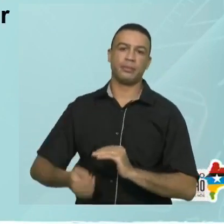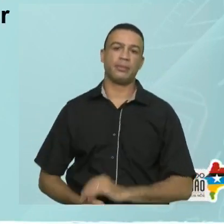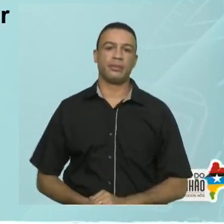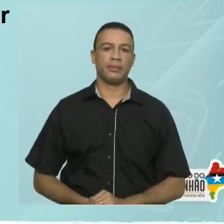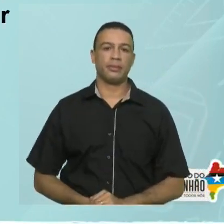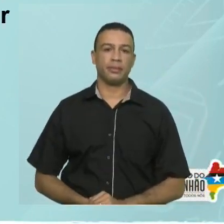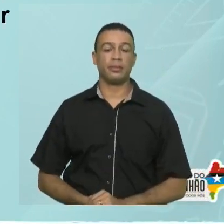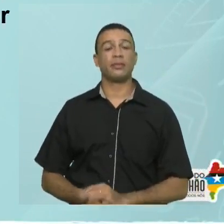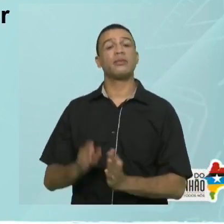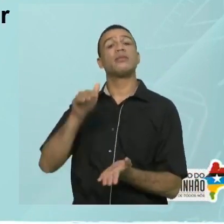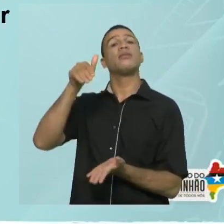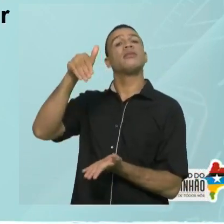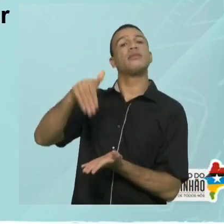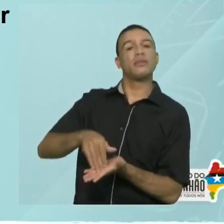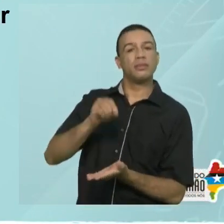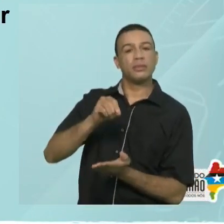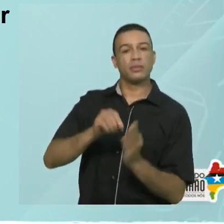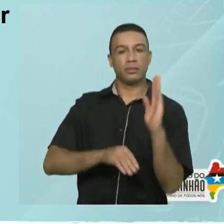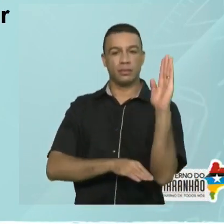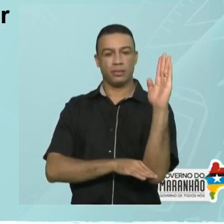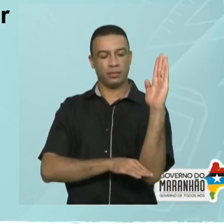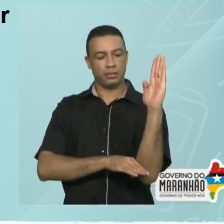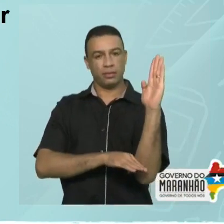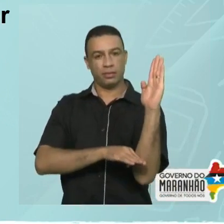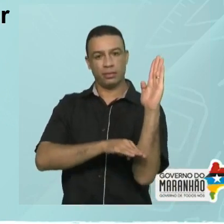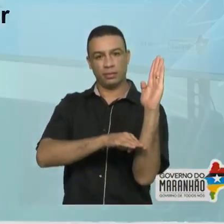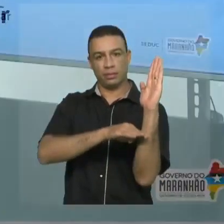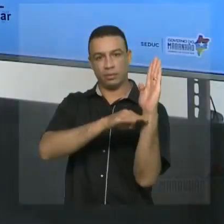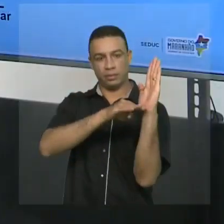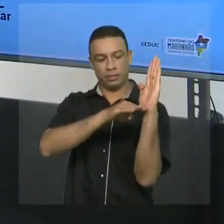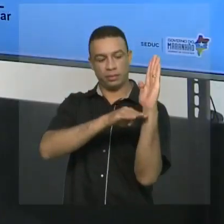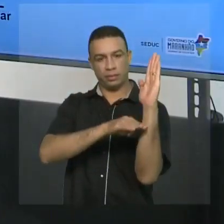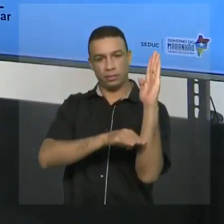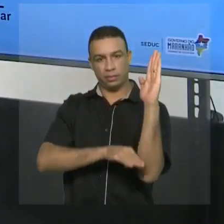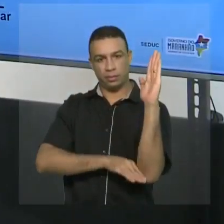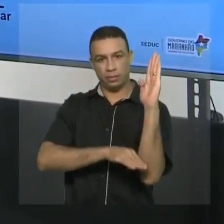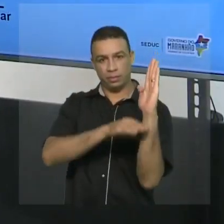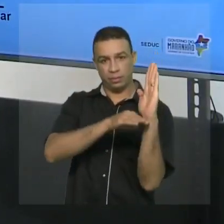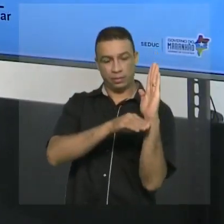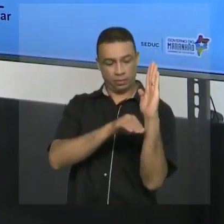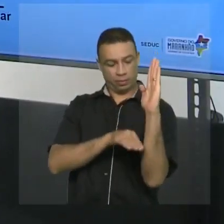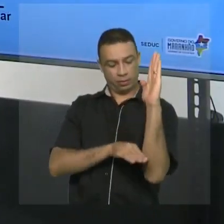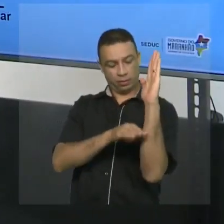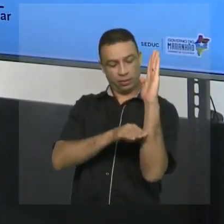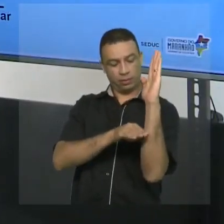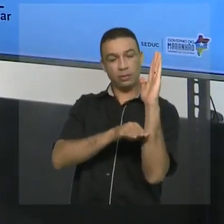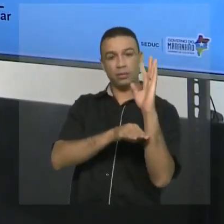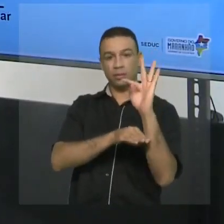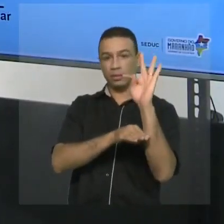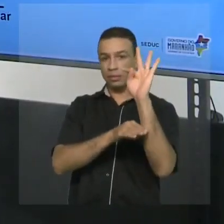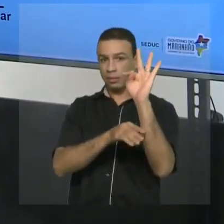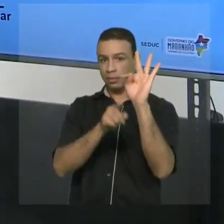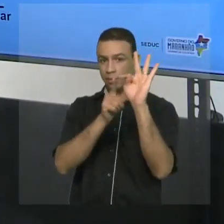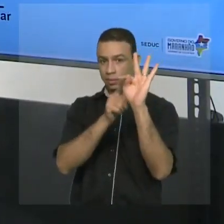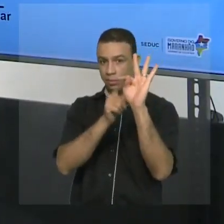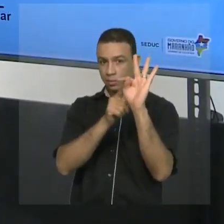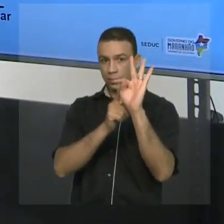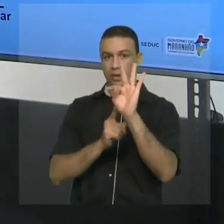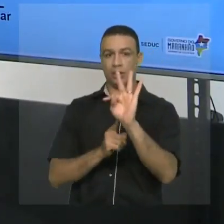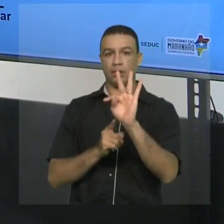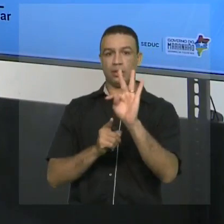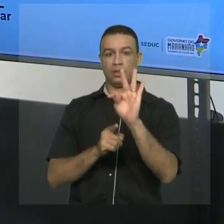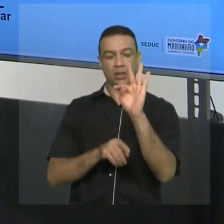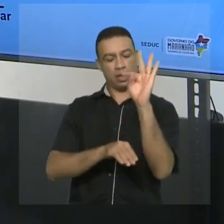E por último, elevador. Observa que no elevador, eu tenho o térreo. O térreo é considerado como um andar